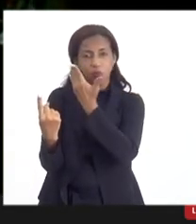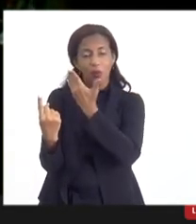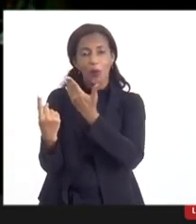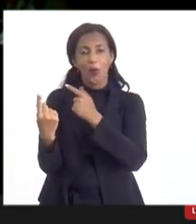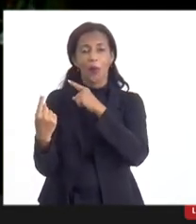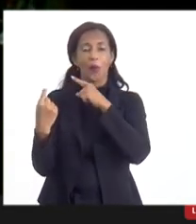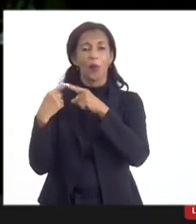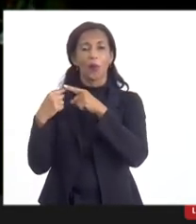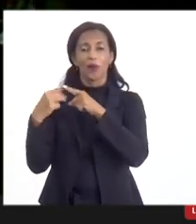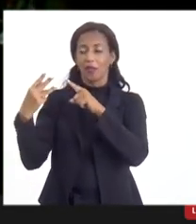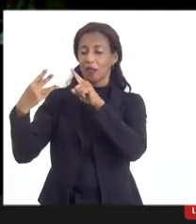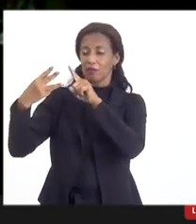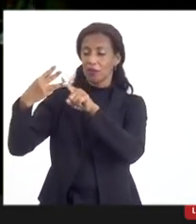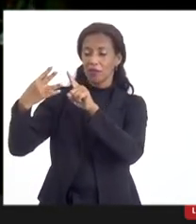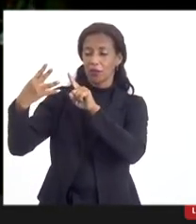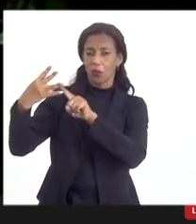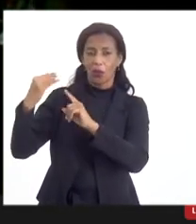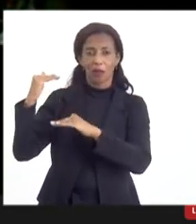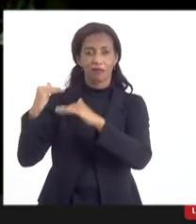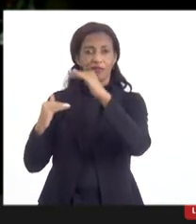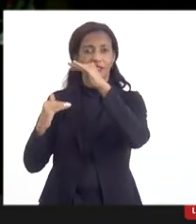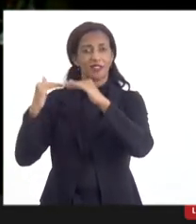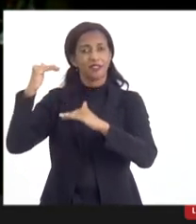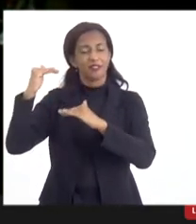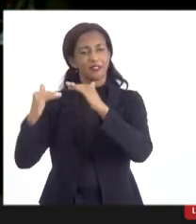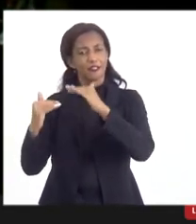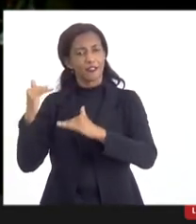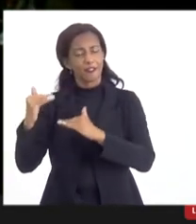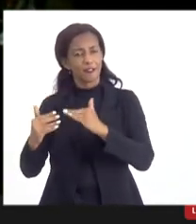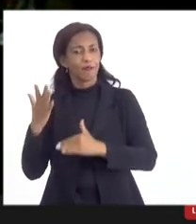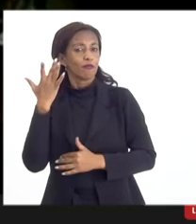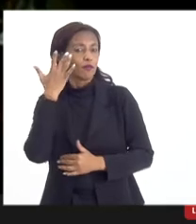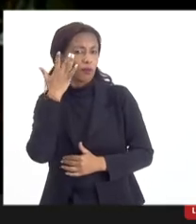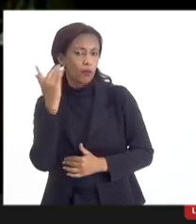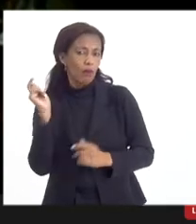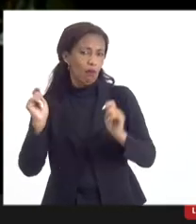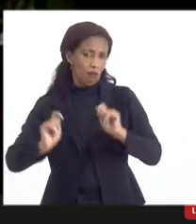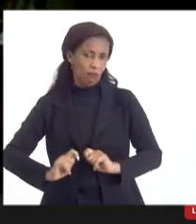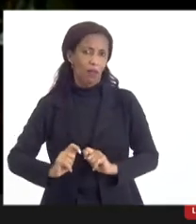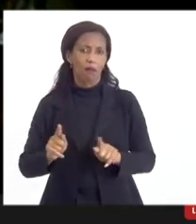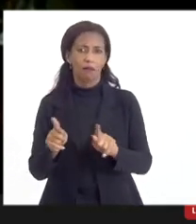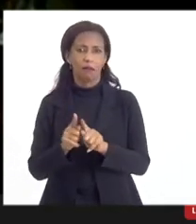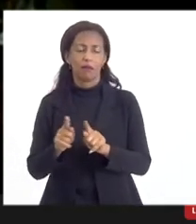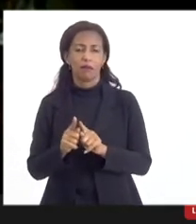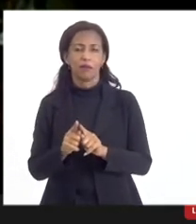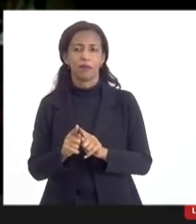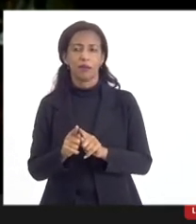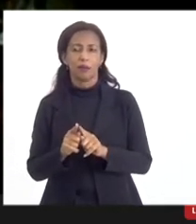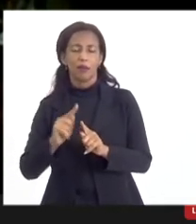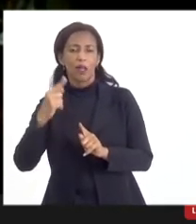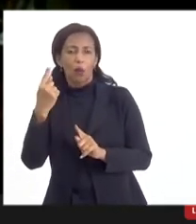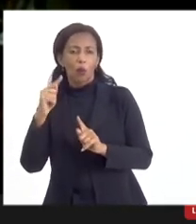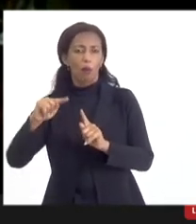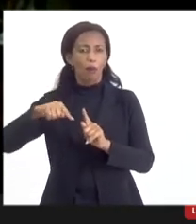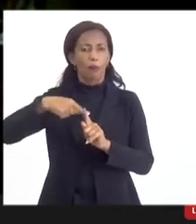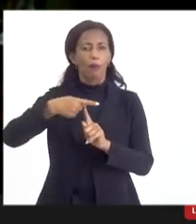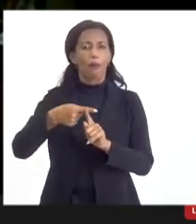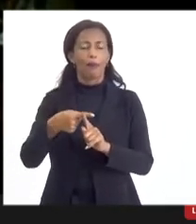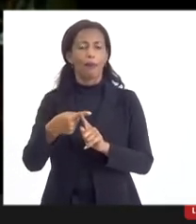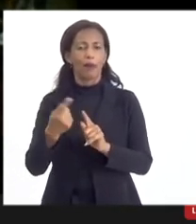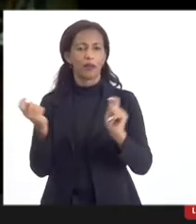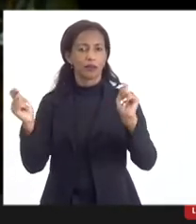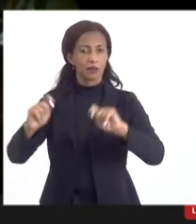terceiro ou quarto nível. Então, eu acho que esse é um ponto que a gente também pode colocar, é um ingrediente a mais para a gente colocar